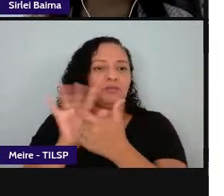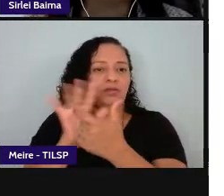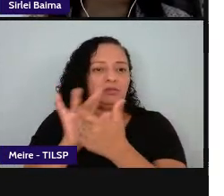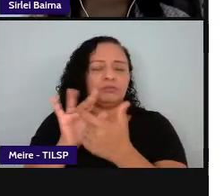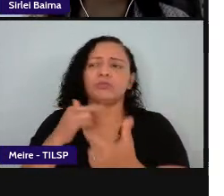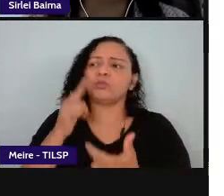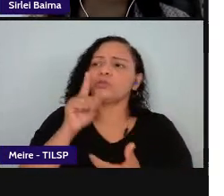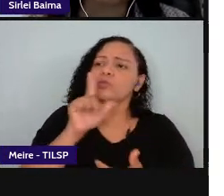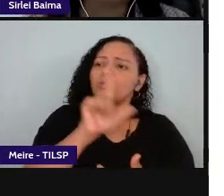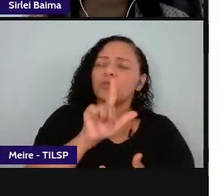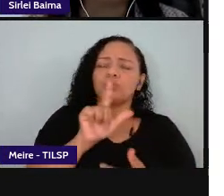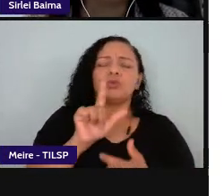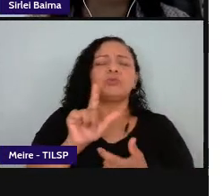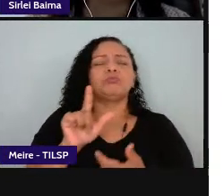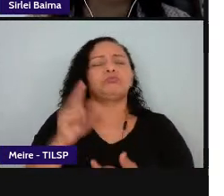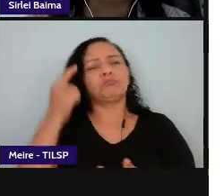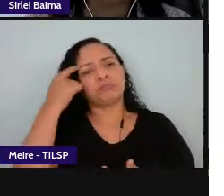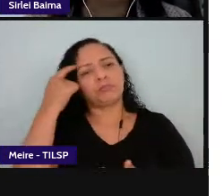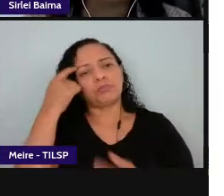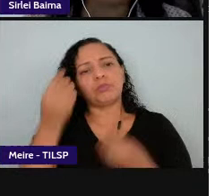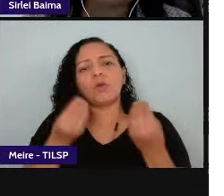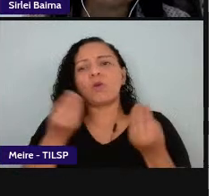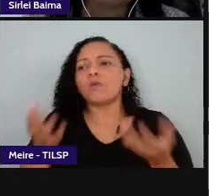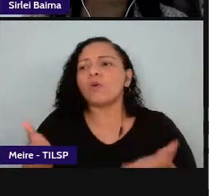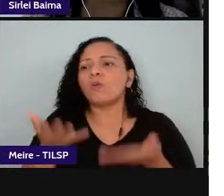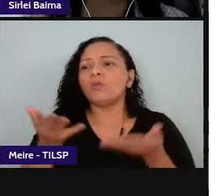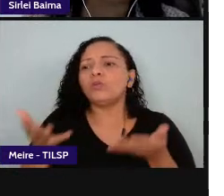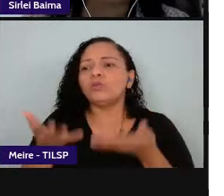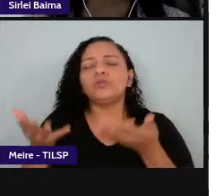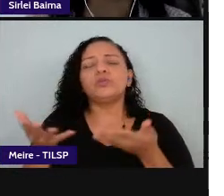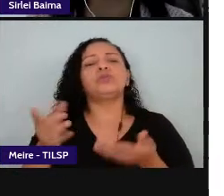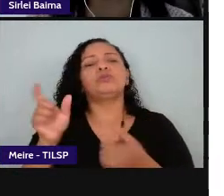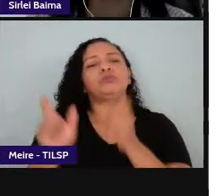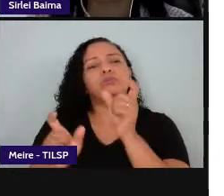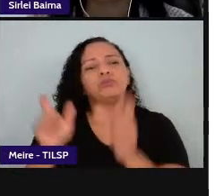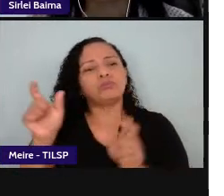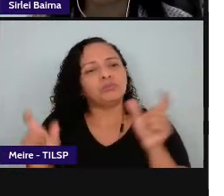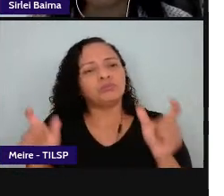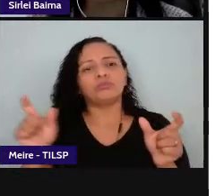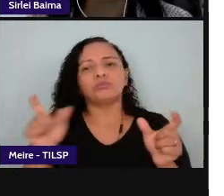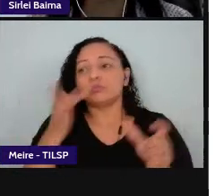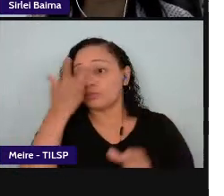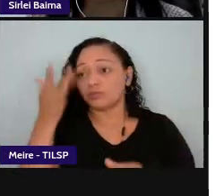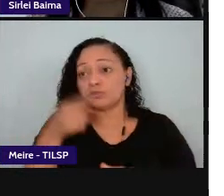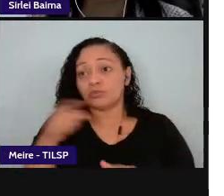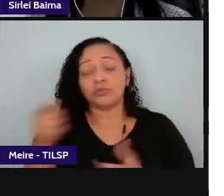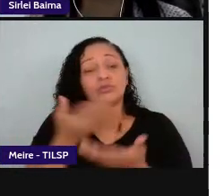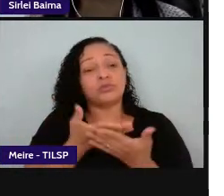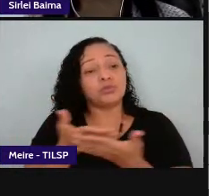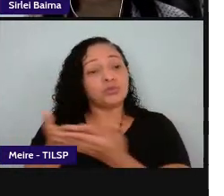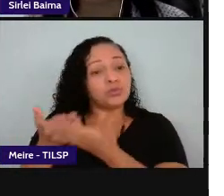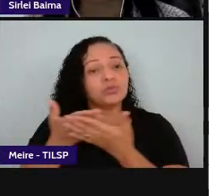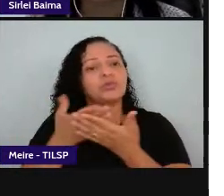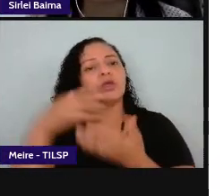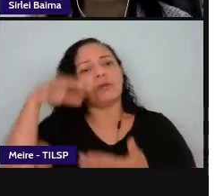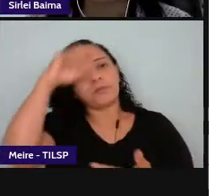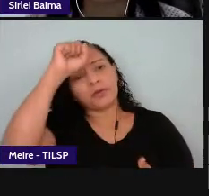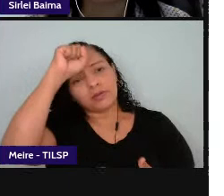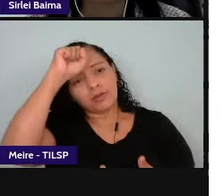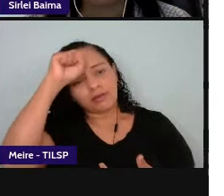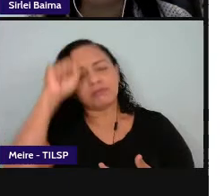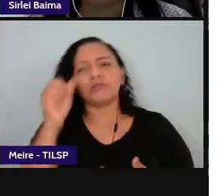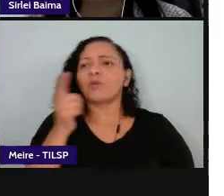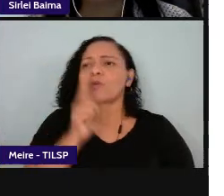conduzindo o sujeito conduzindo o estudante conduzindo esse aprendiz ou não a uma ampliação de